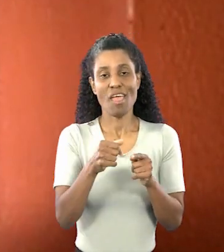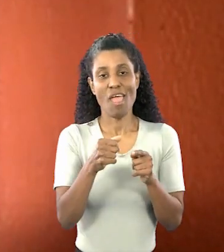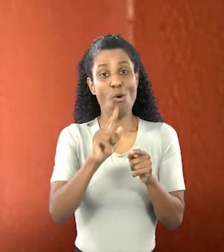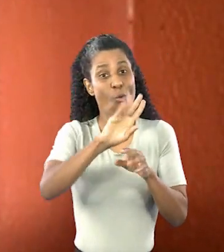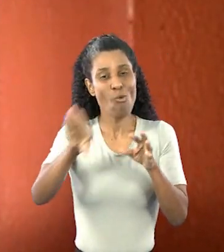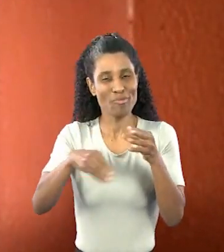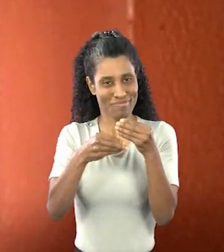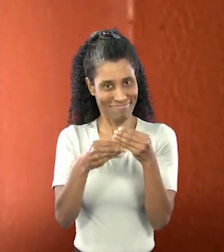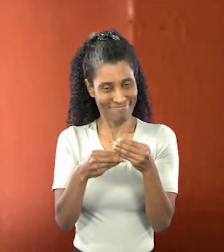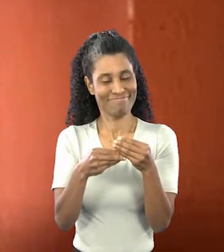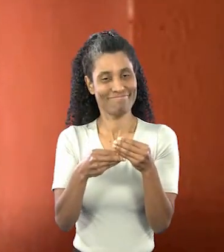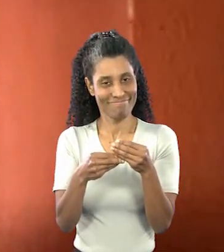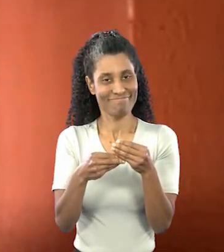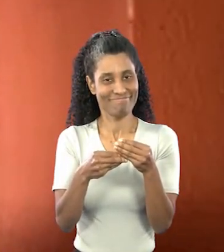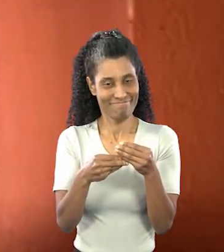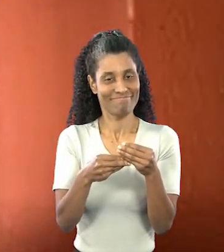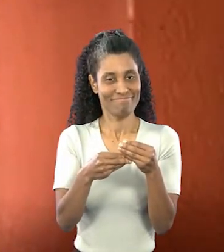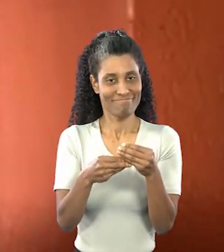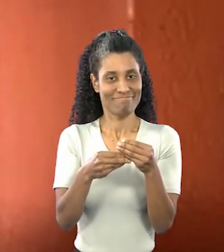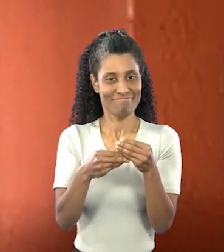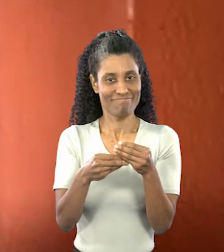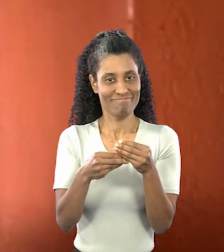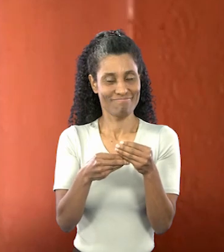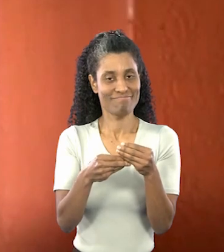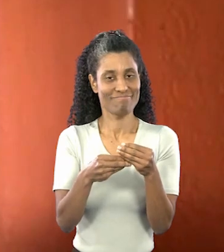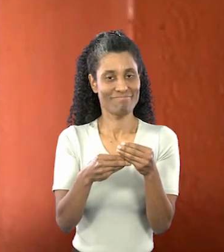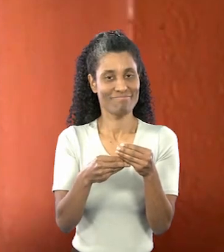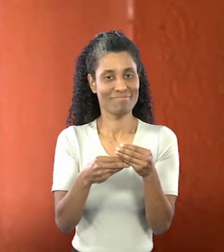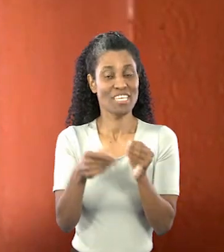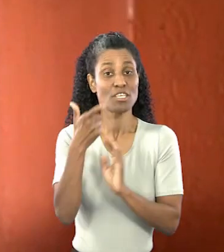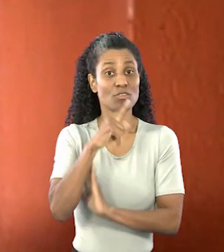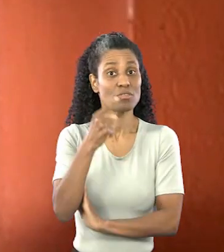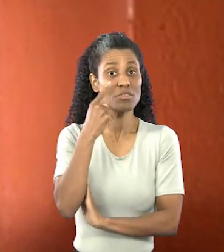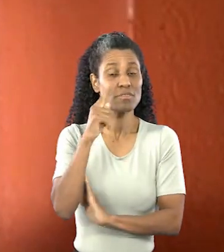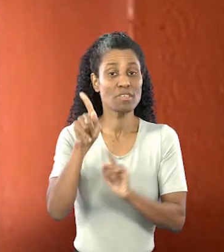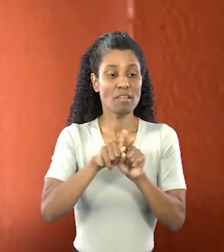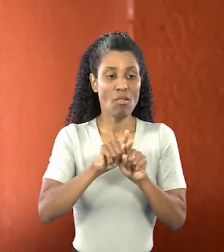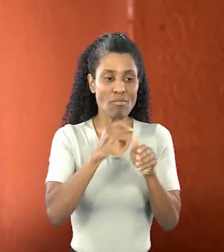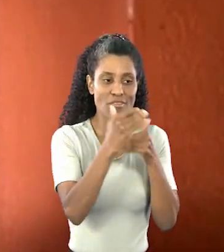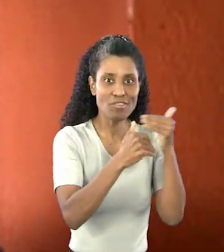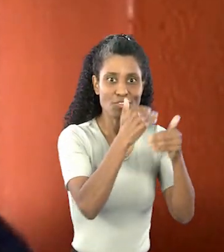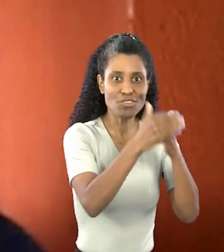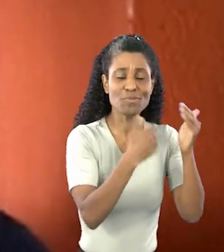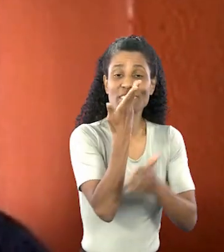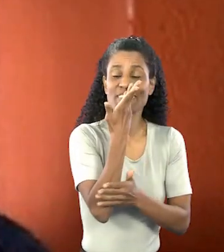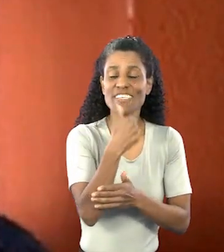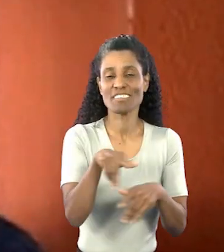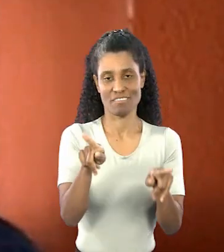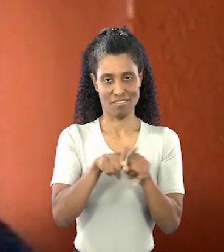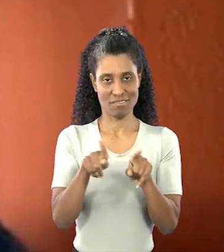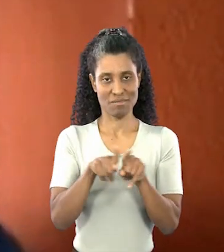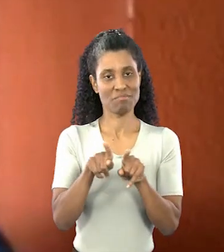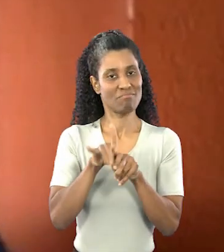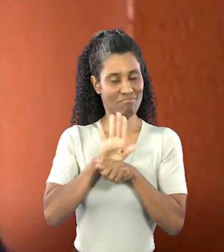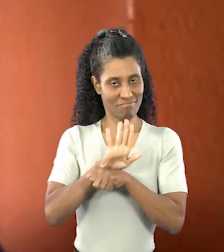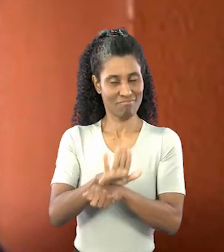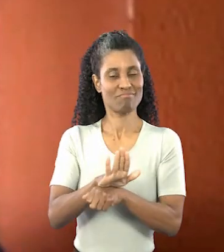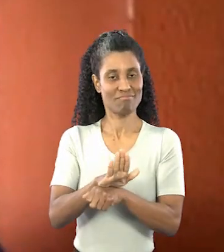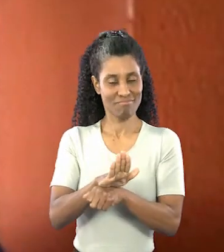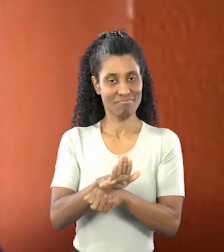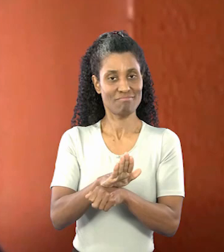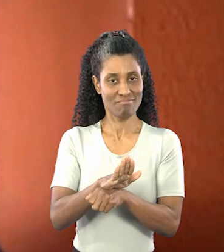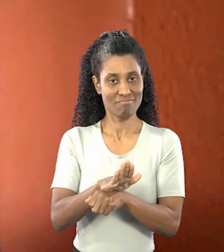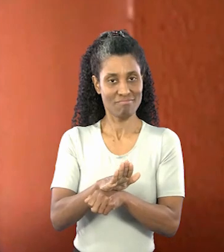um recurso a mais, tá bom? E se vê muito em questões, inclusive do desenvolvimento infantil também,